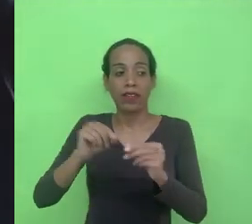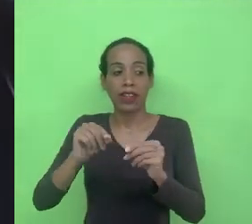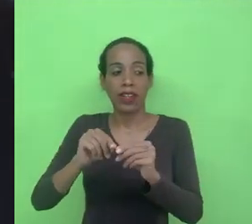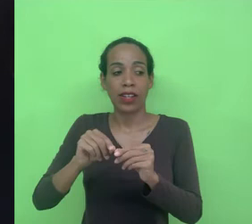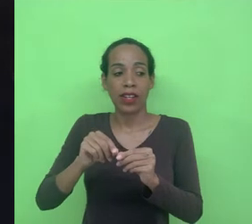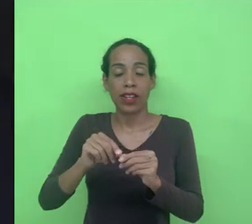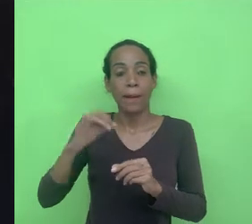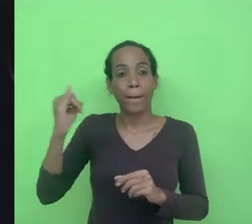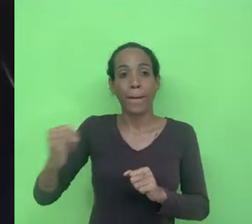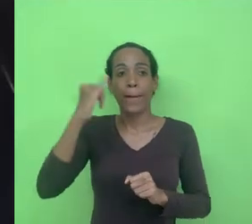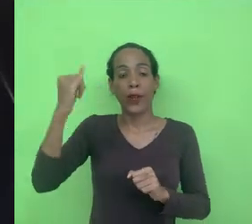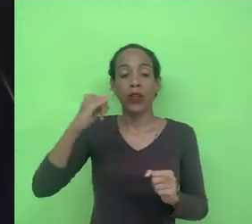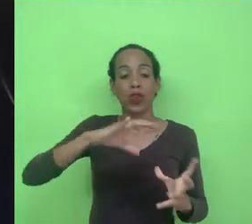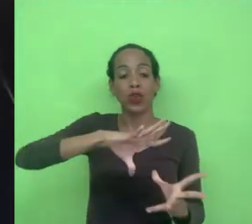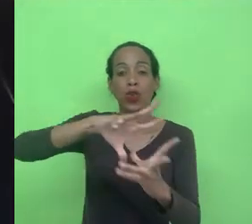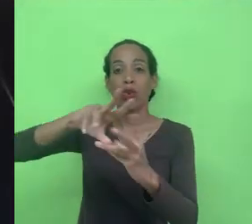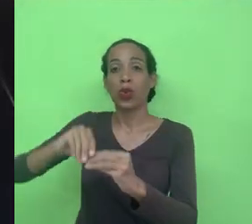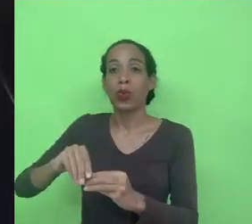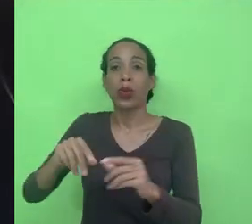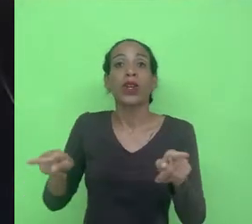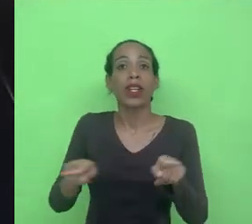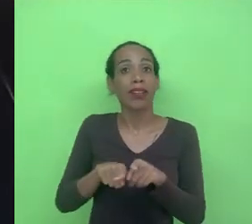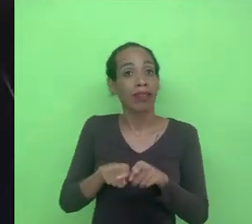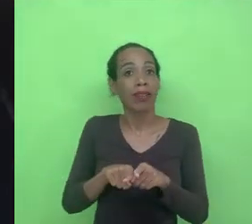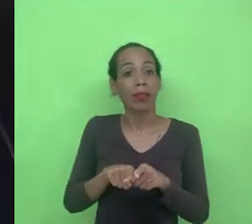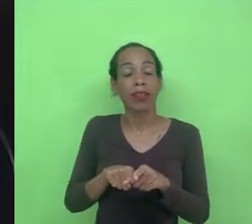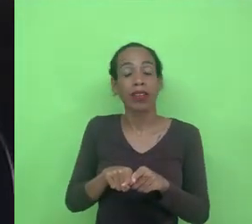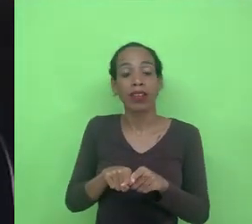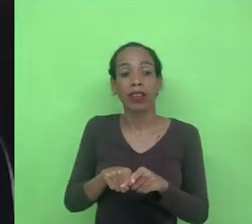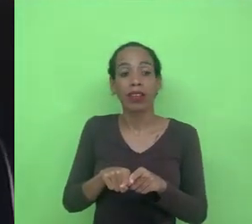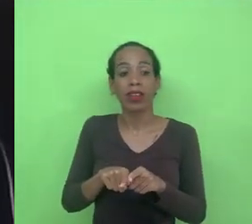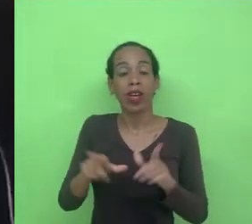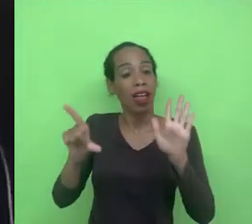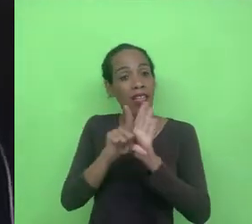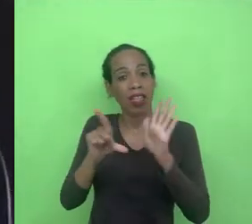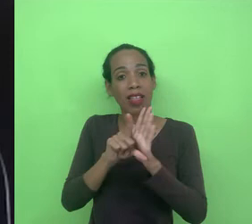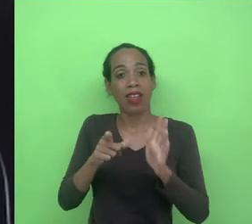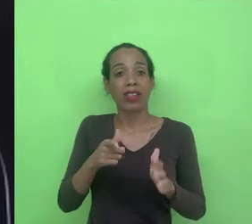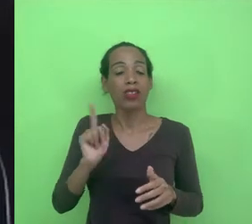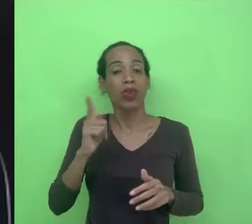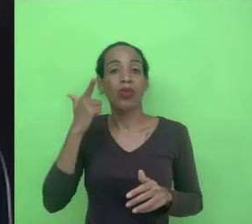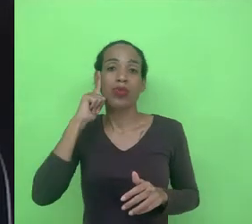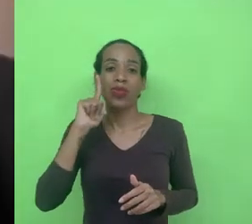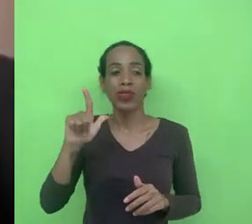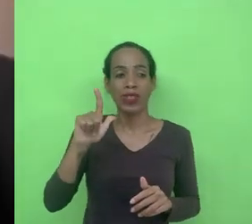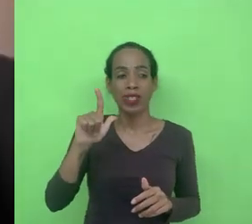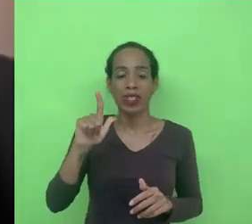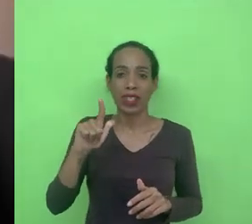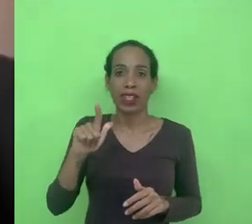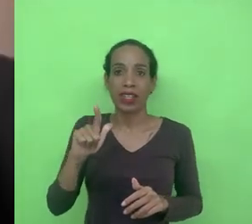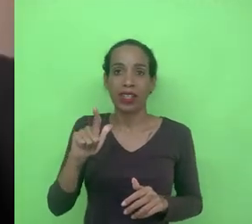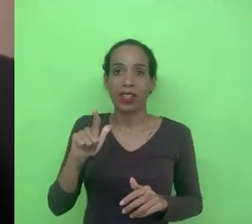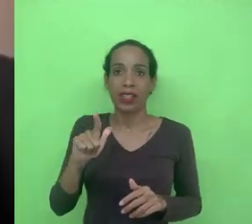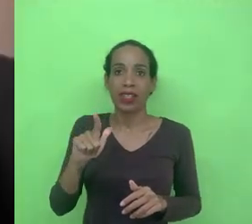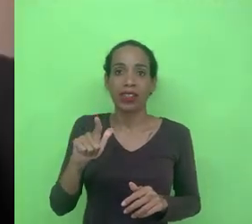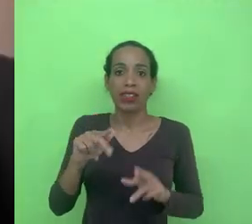globais e são situações em que uma lei ela não vai ter capacidade de resolver